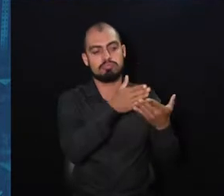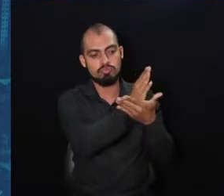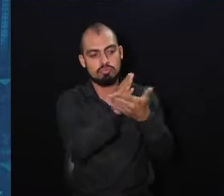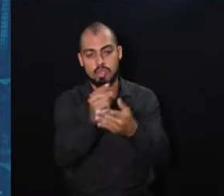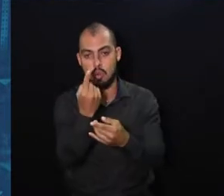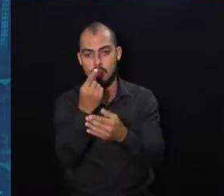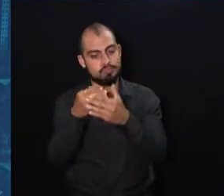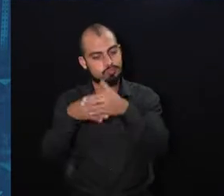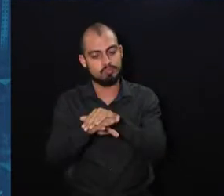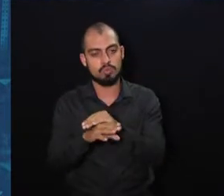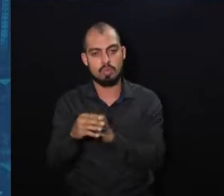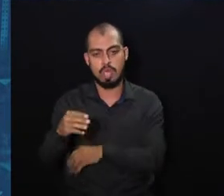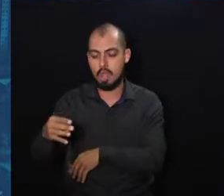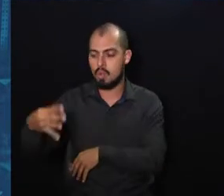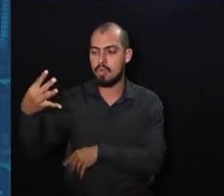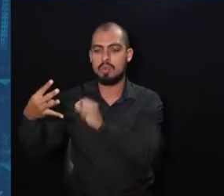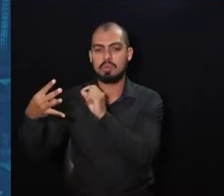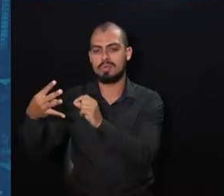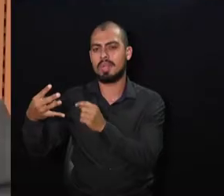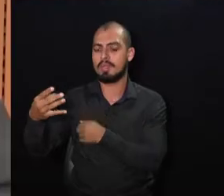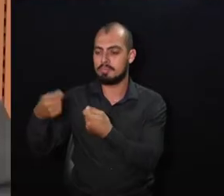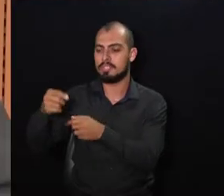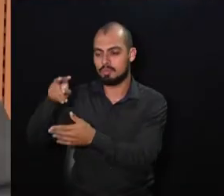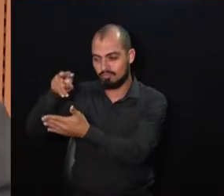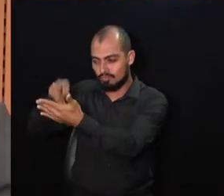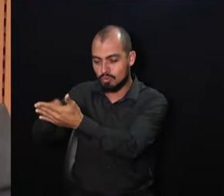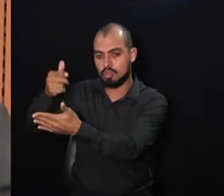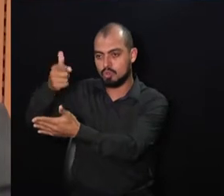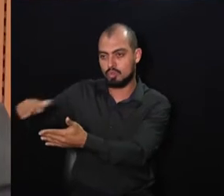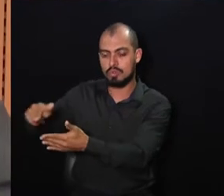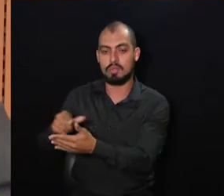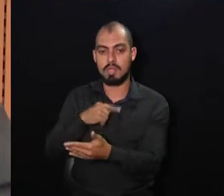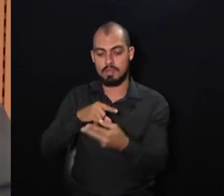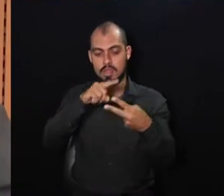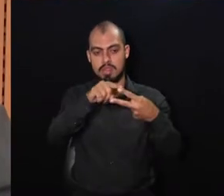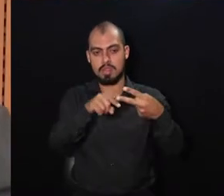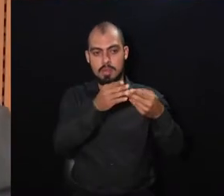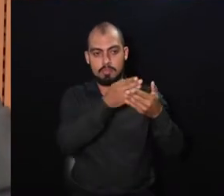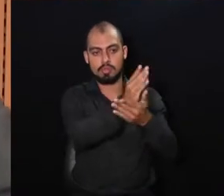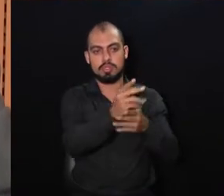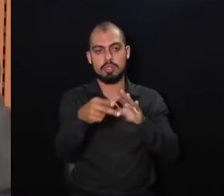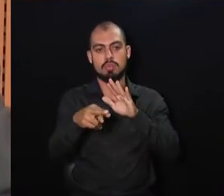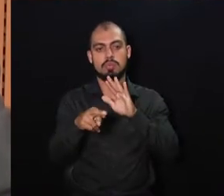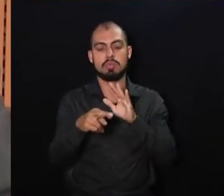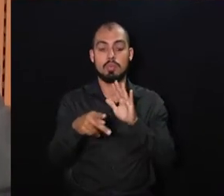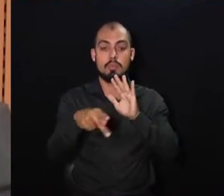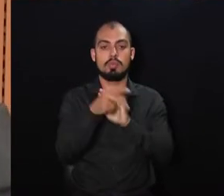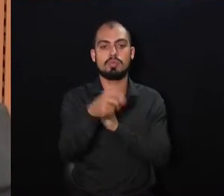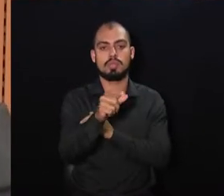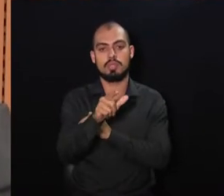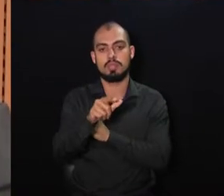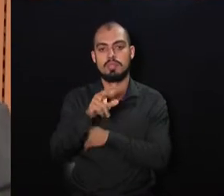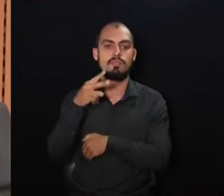arquivada e quatro receberam pedido de vista. Entre os aprovados estão dois projetos de autoria do vereador Luiz